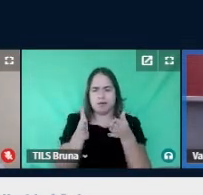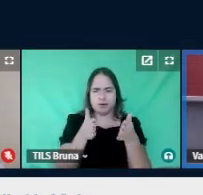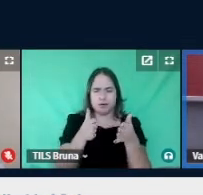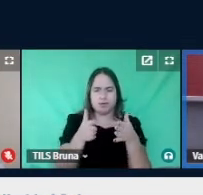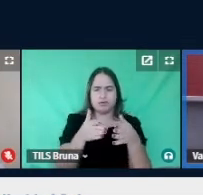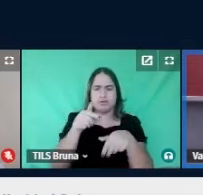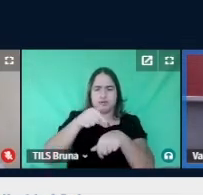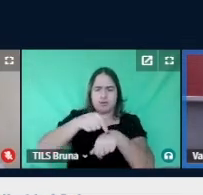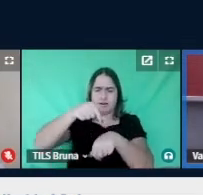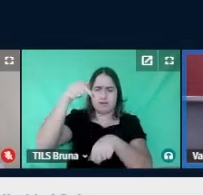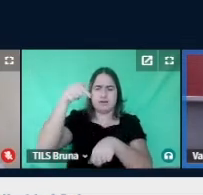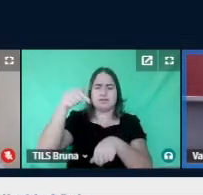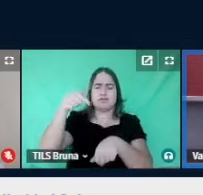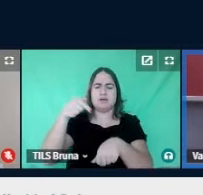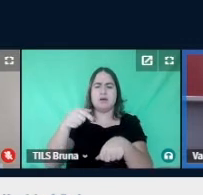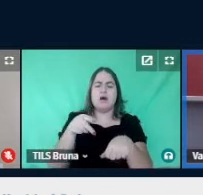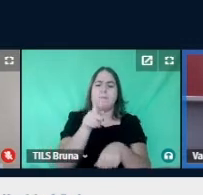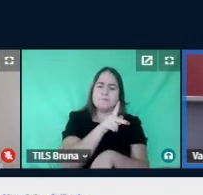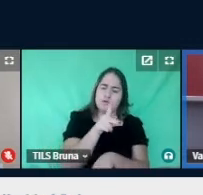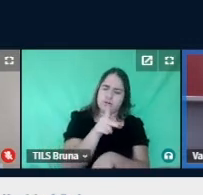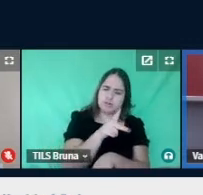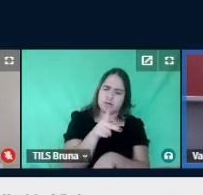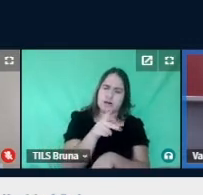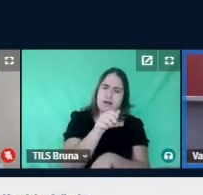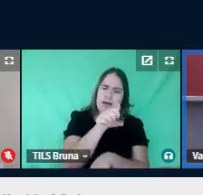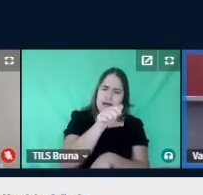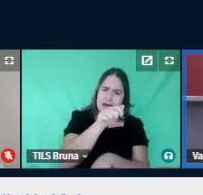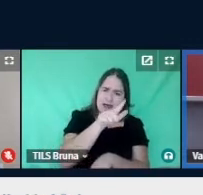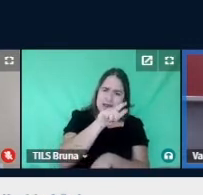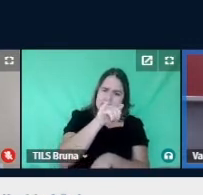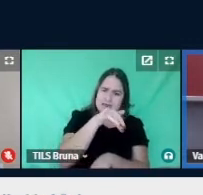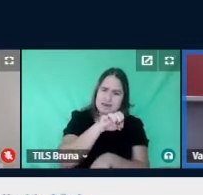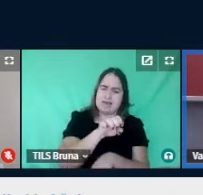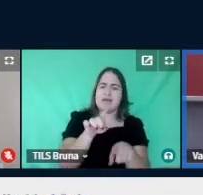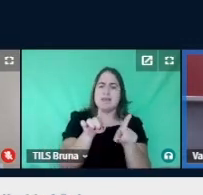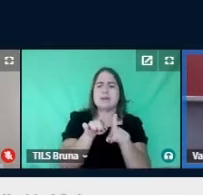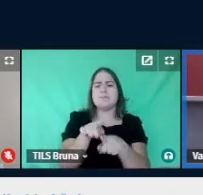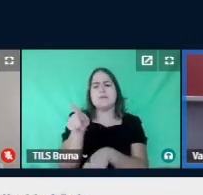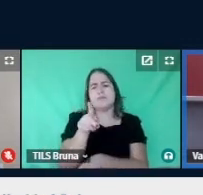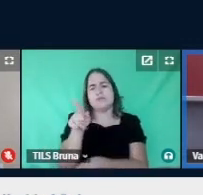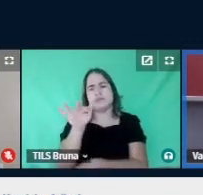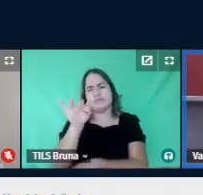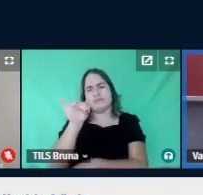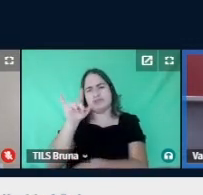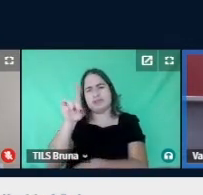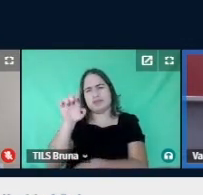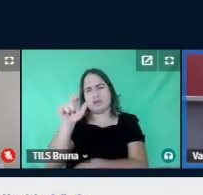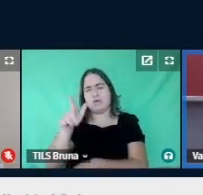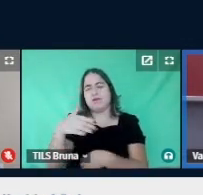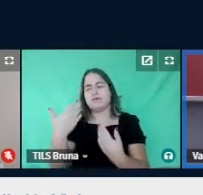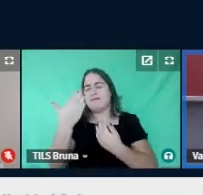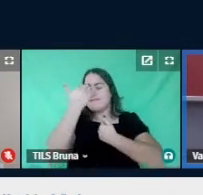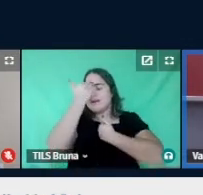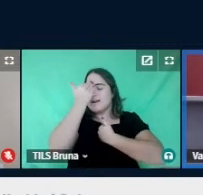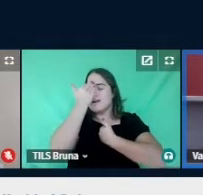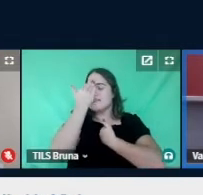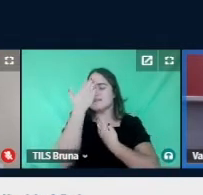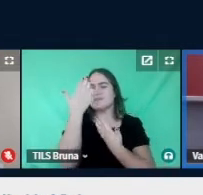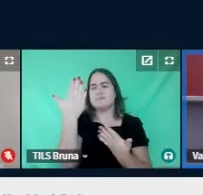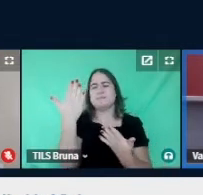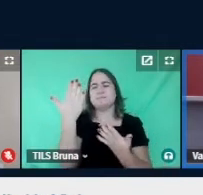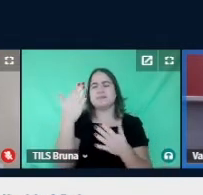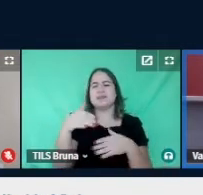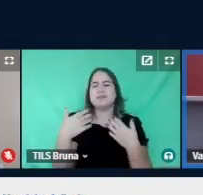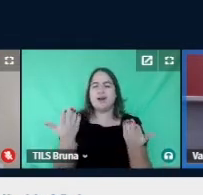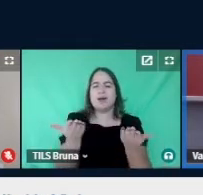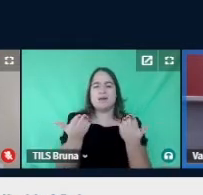o professor Aline, quanto o professor Fidel. Então, agradeço imensamente pelo acesso, e aí passa a palavra